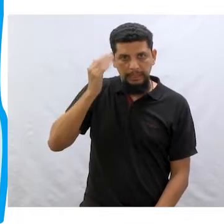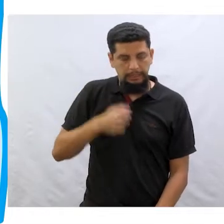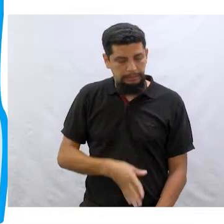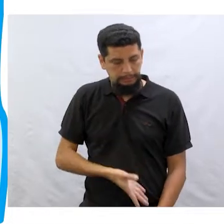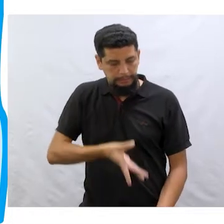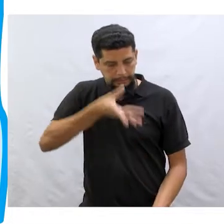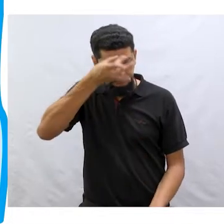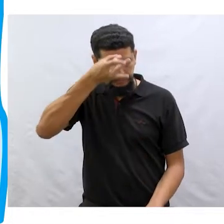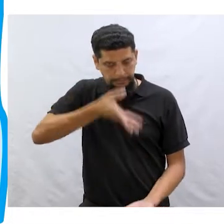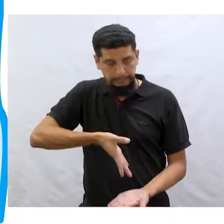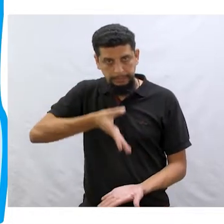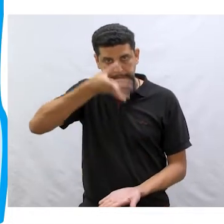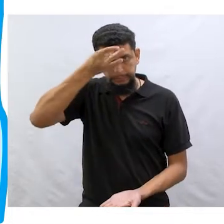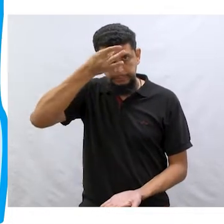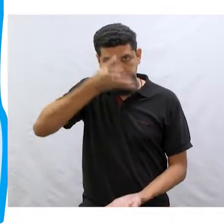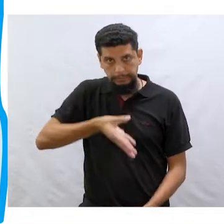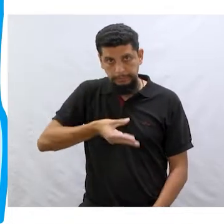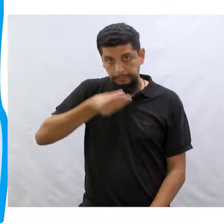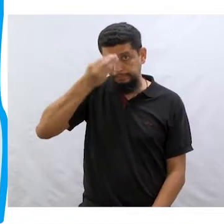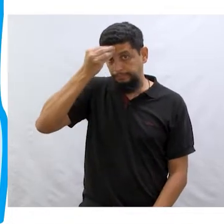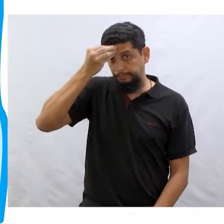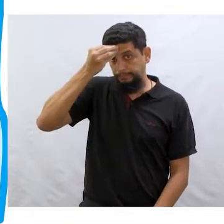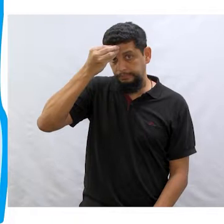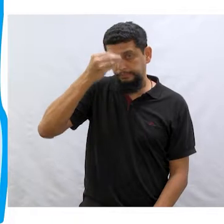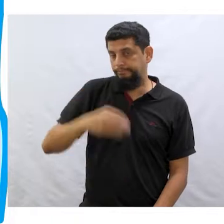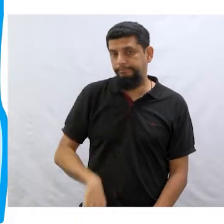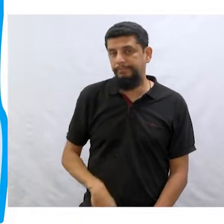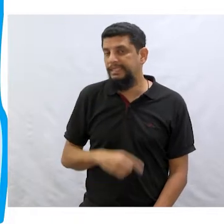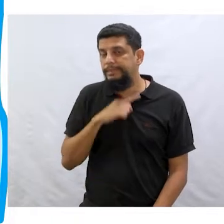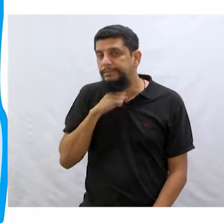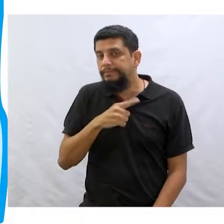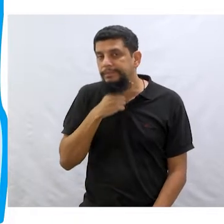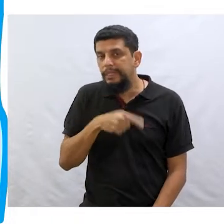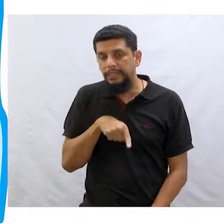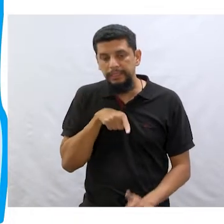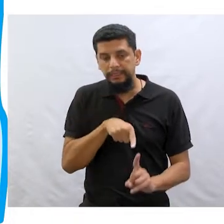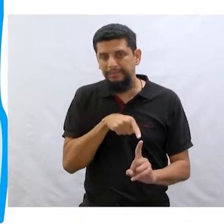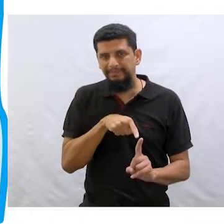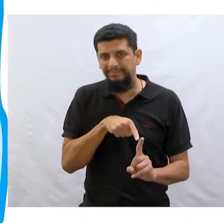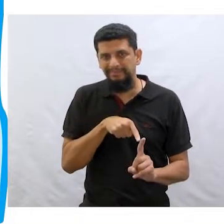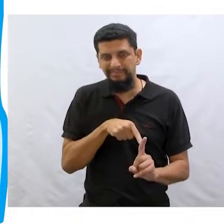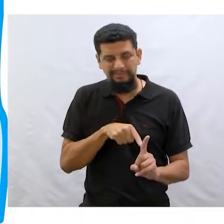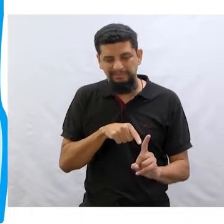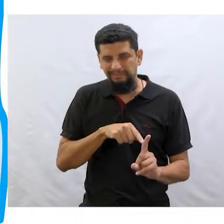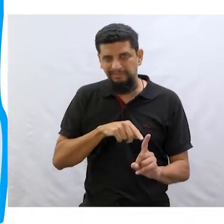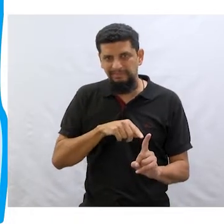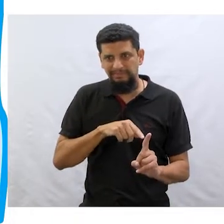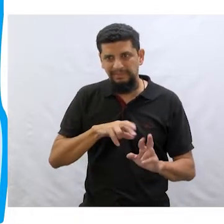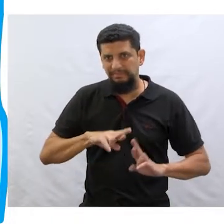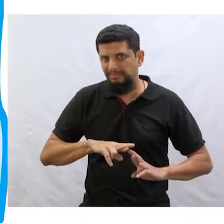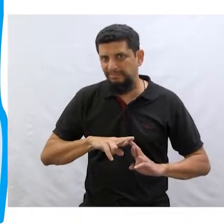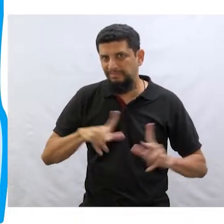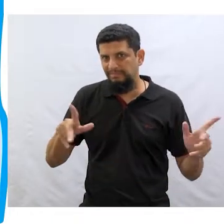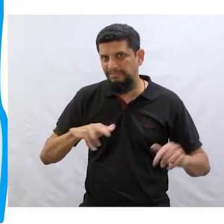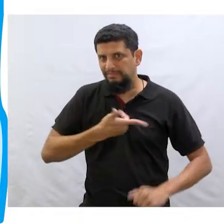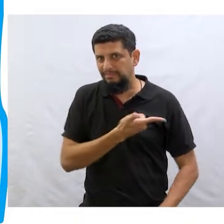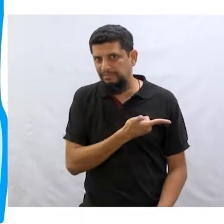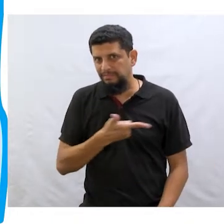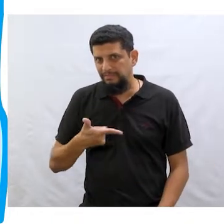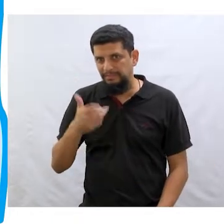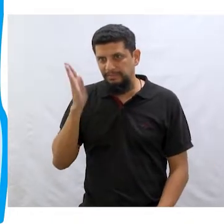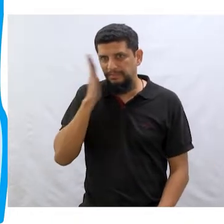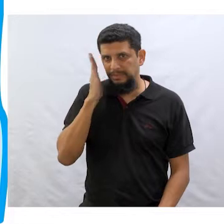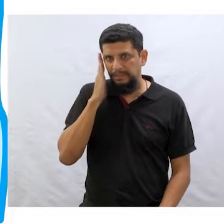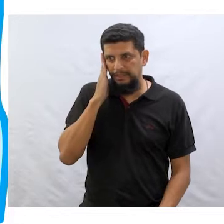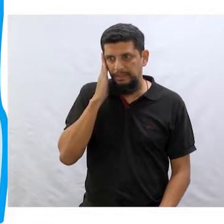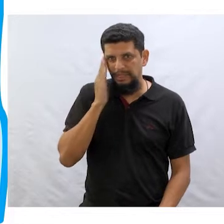decor e fazer uma decoração. Para ele, não tinha muita diferença. E sabe